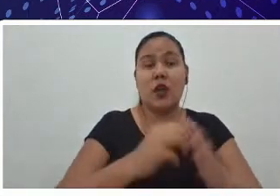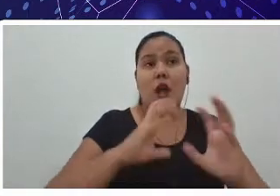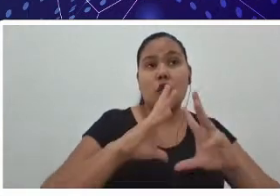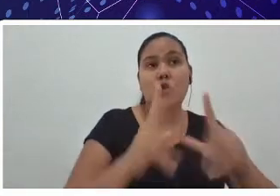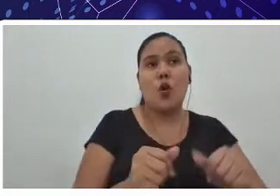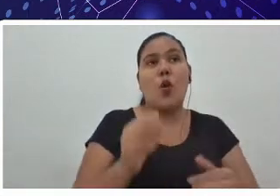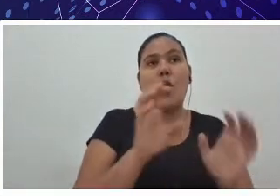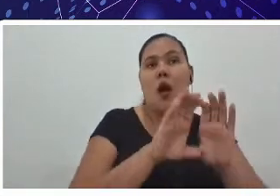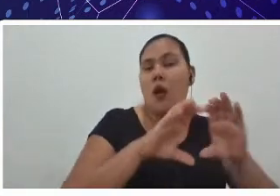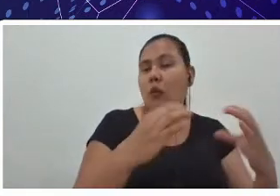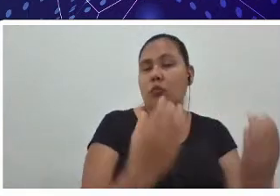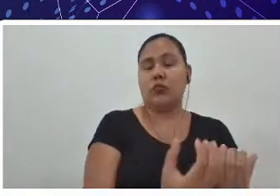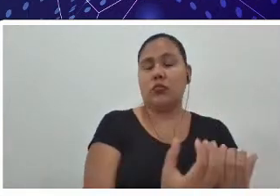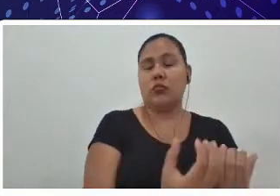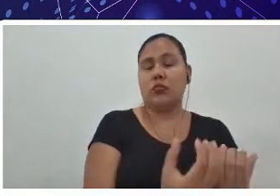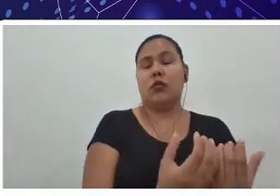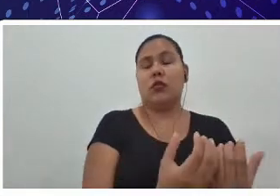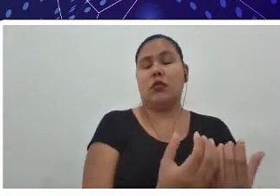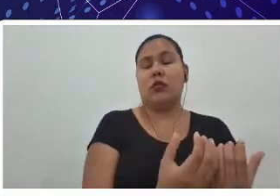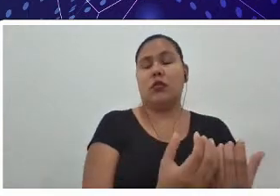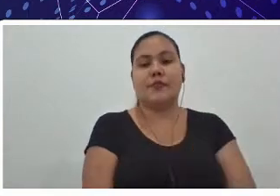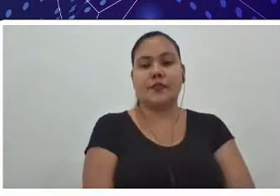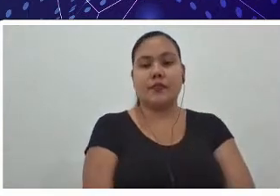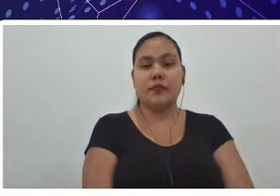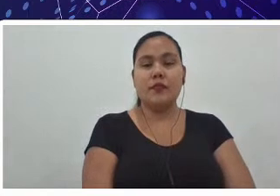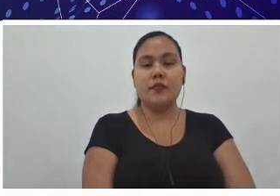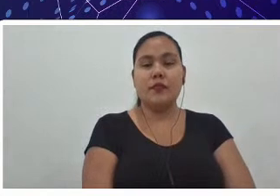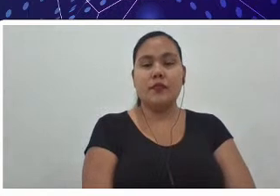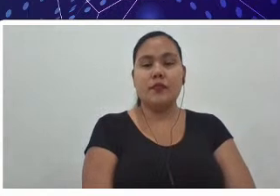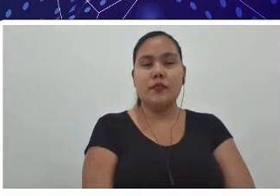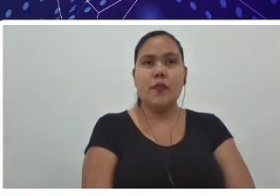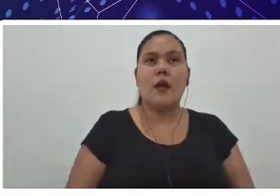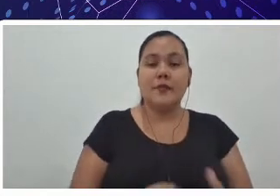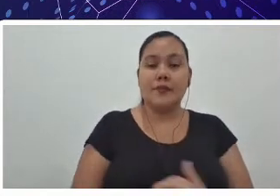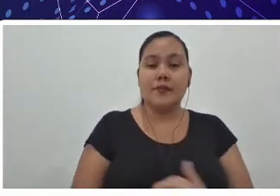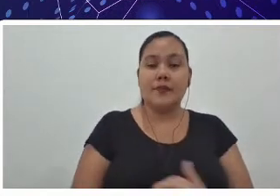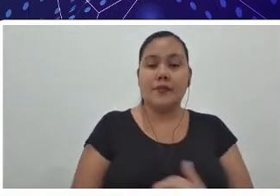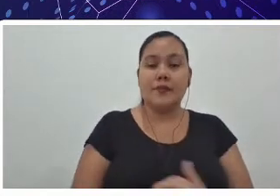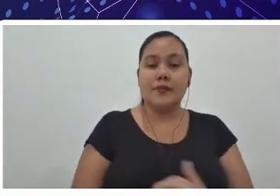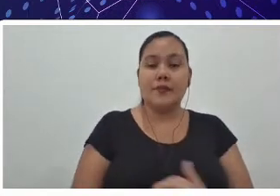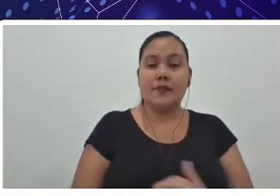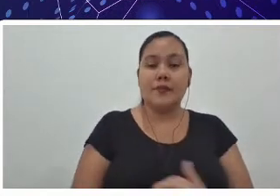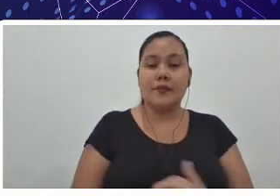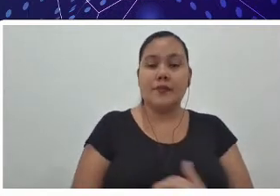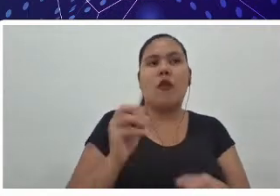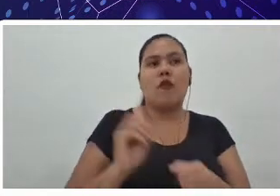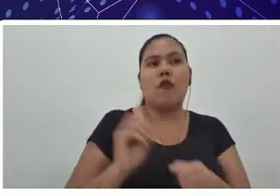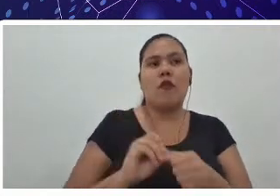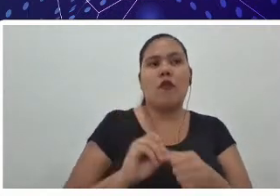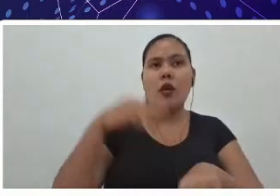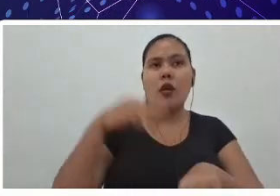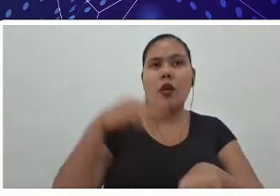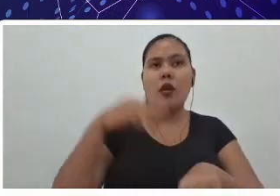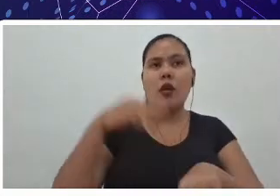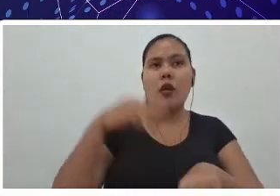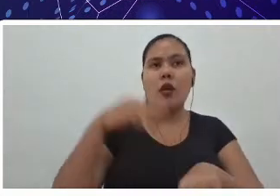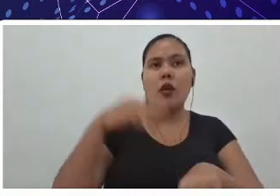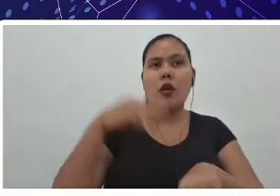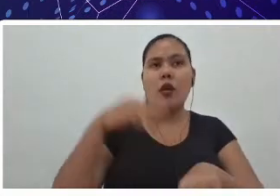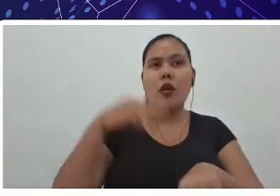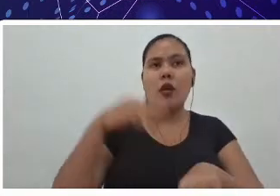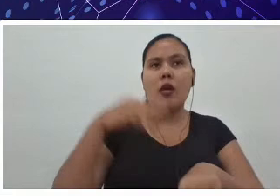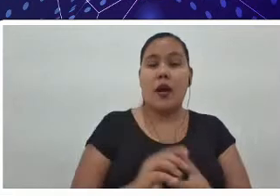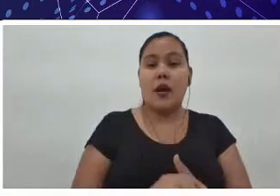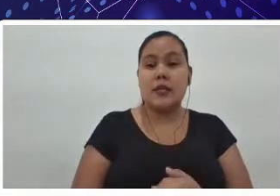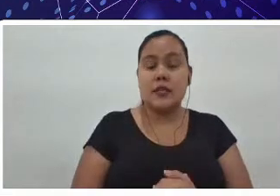comunidade, e é uma coisa que eu pretendo, eu pretendo mestrado, doutorado, mas também não deixar o lugar que eu